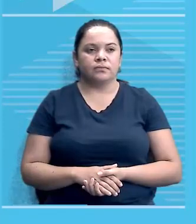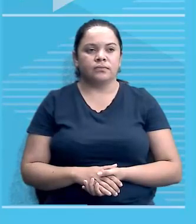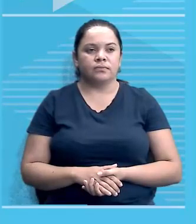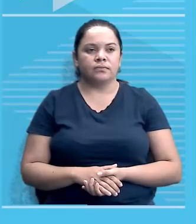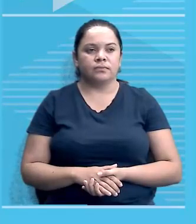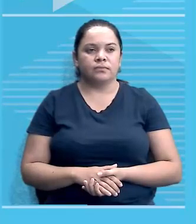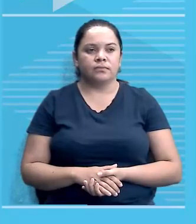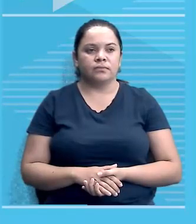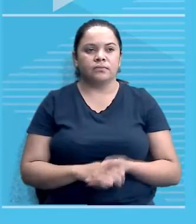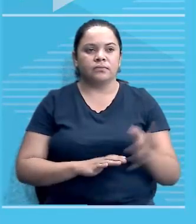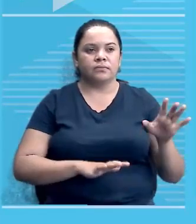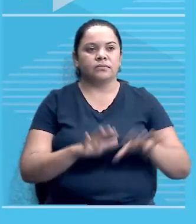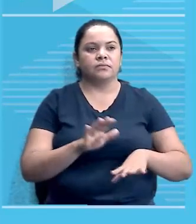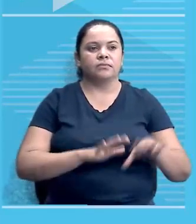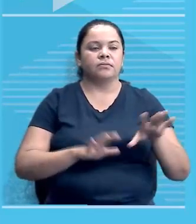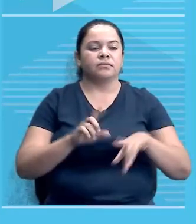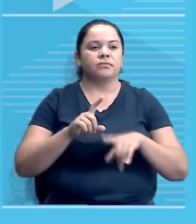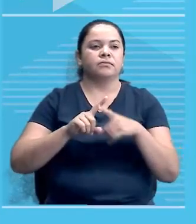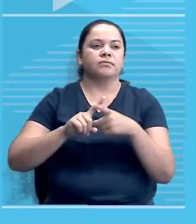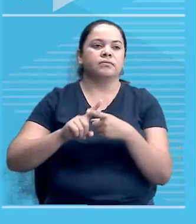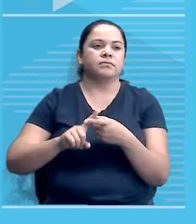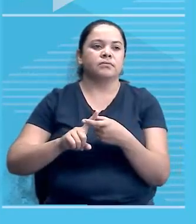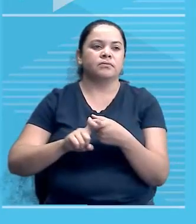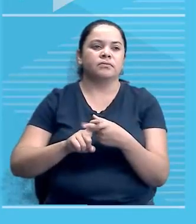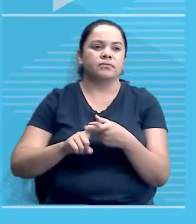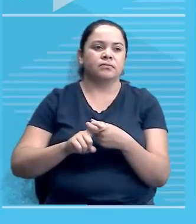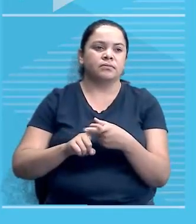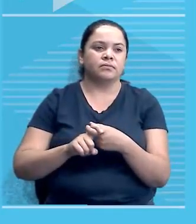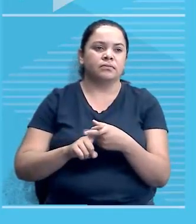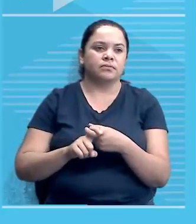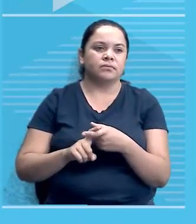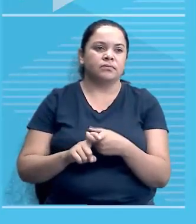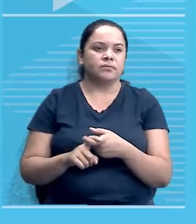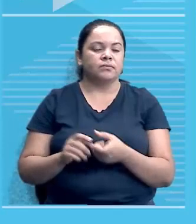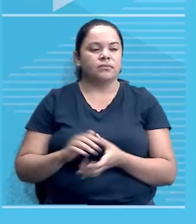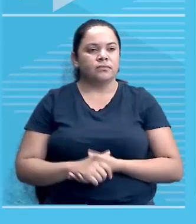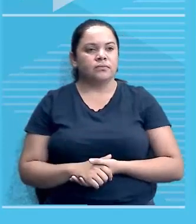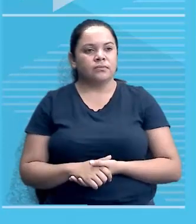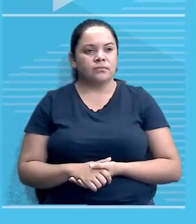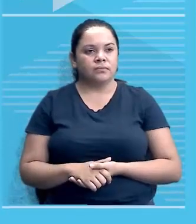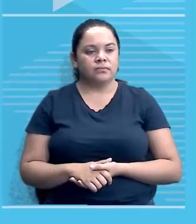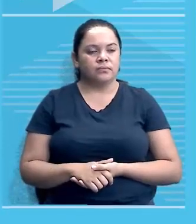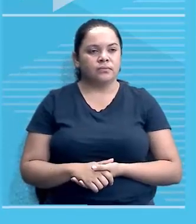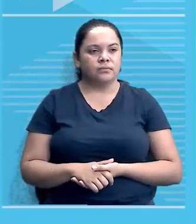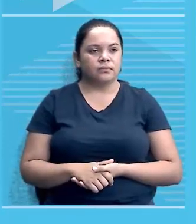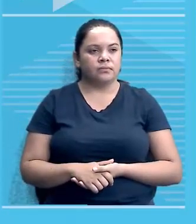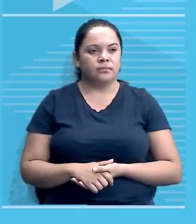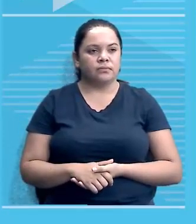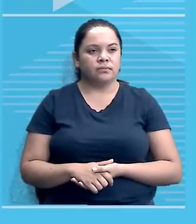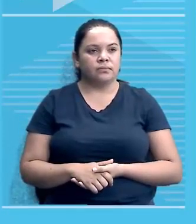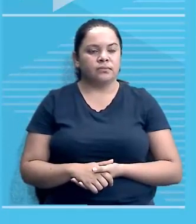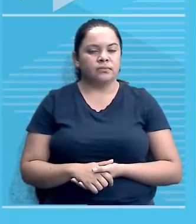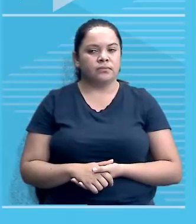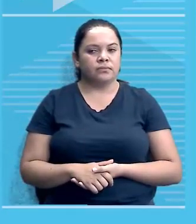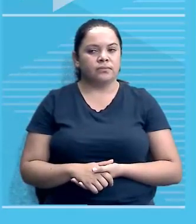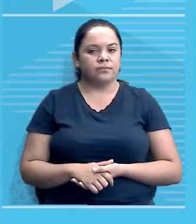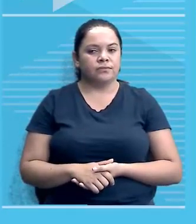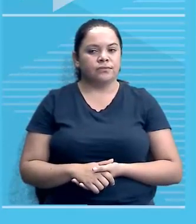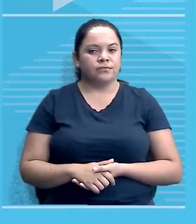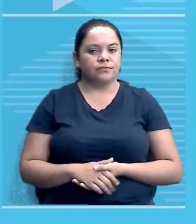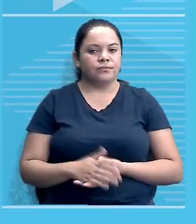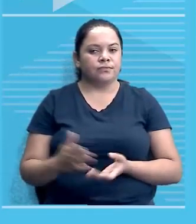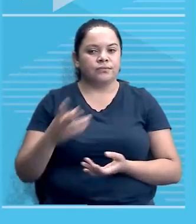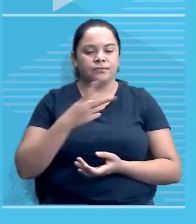movimentos nazistas, movimentos fascistas, o nazifascismo, juntando aí os dois, você vai observar